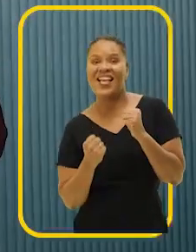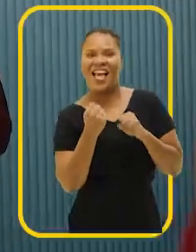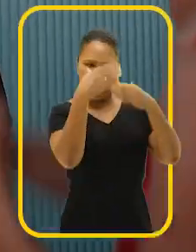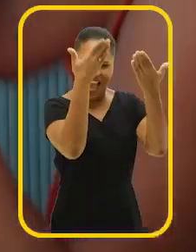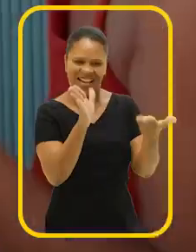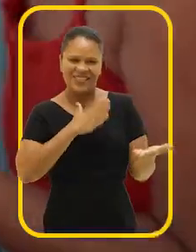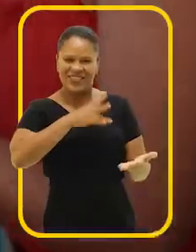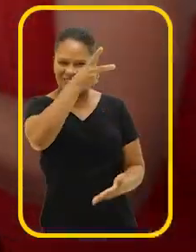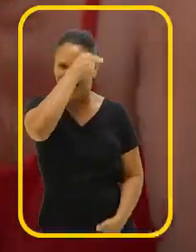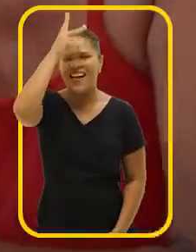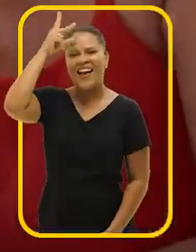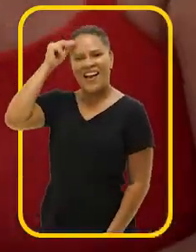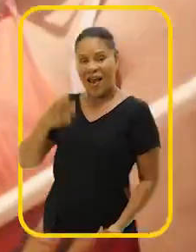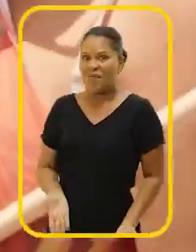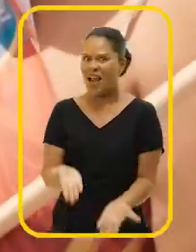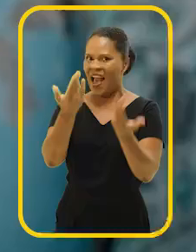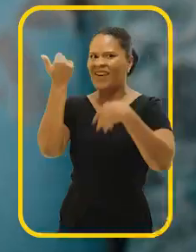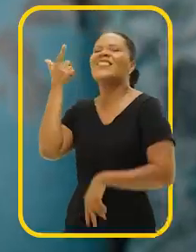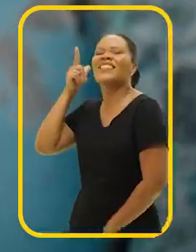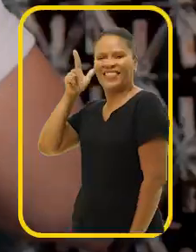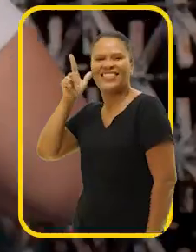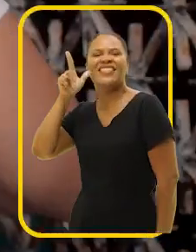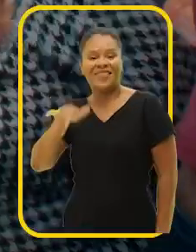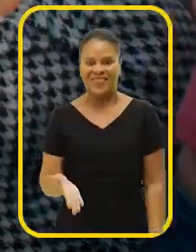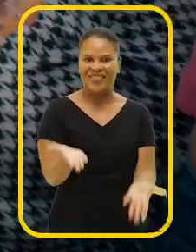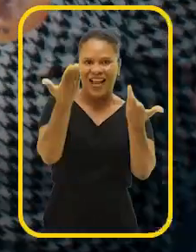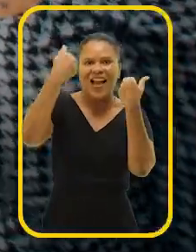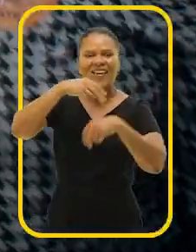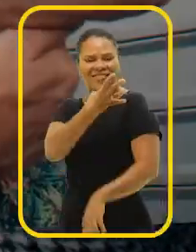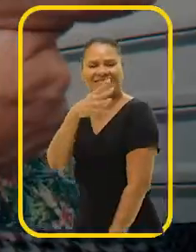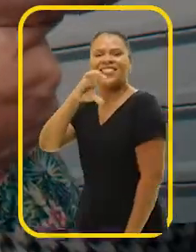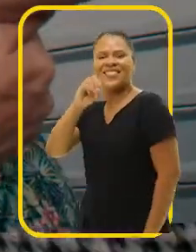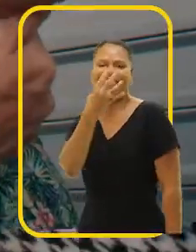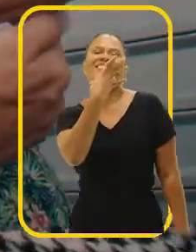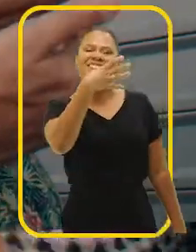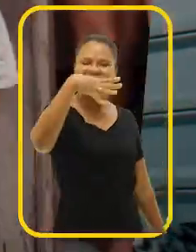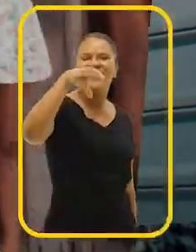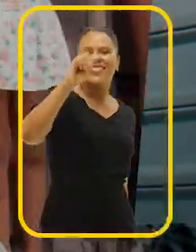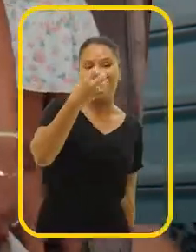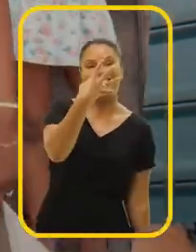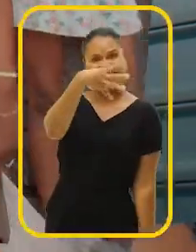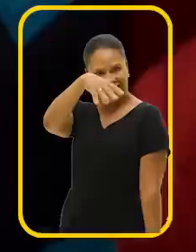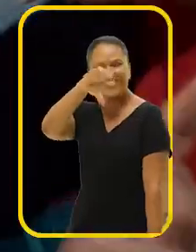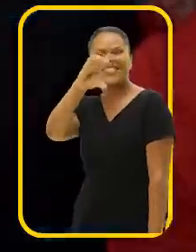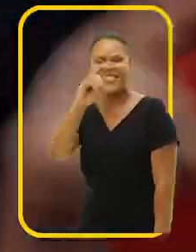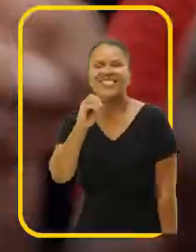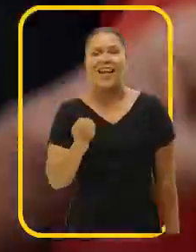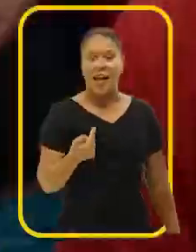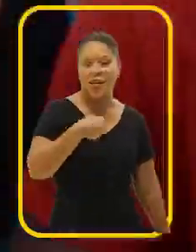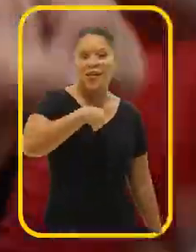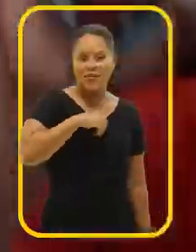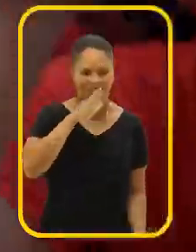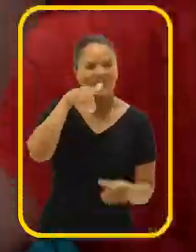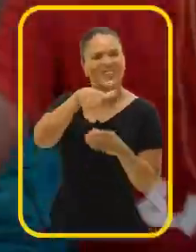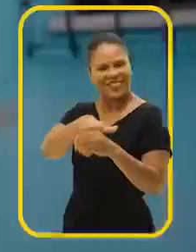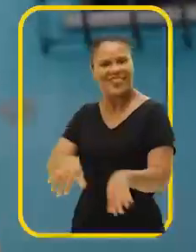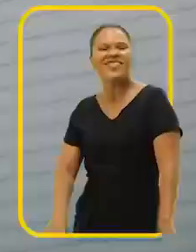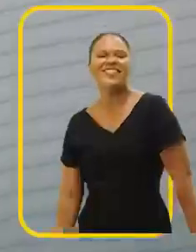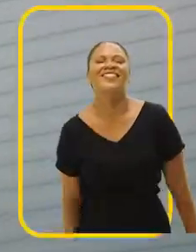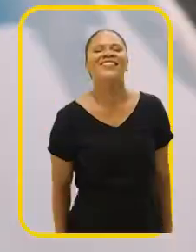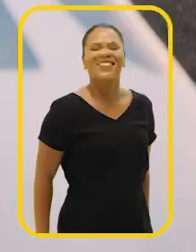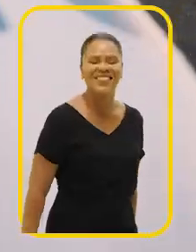é 40, é 40 que eu vou votar.